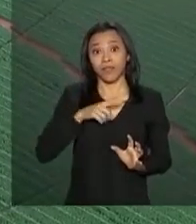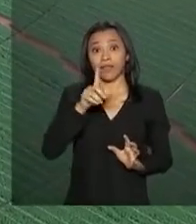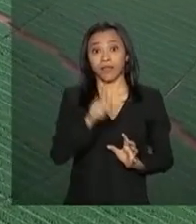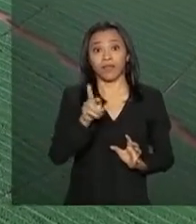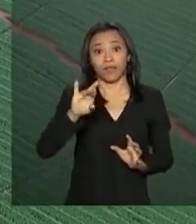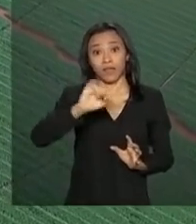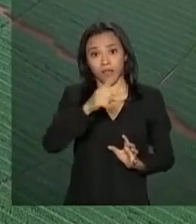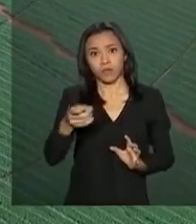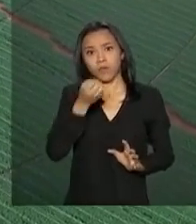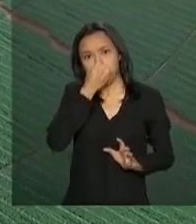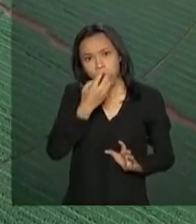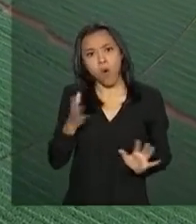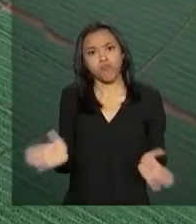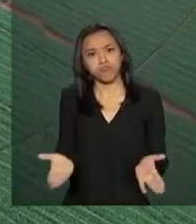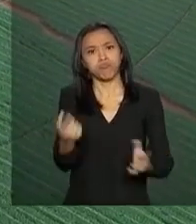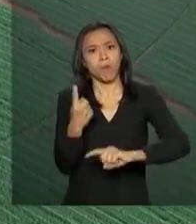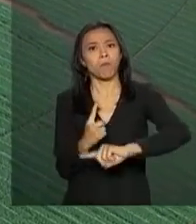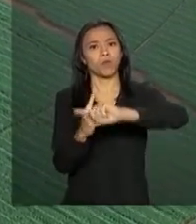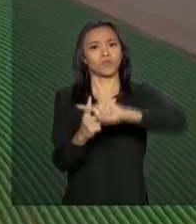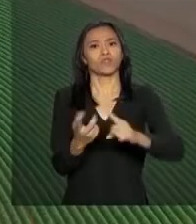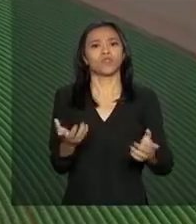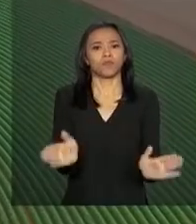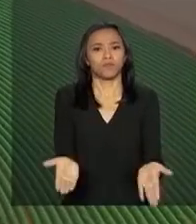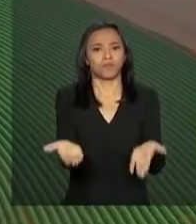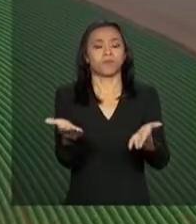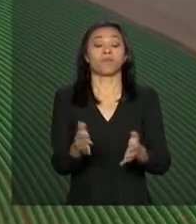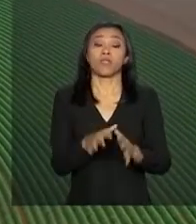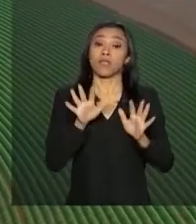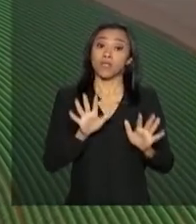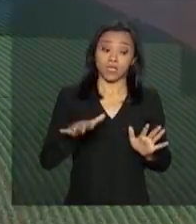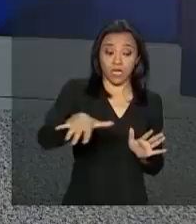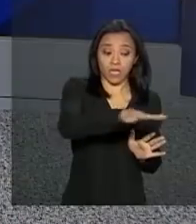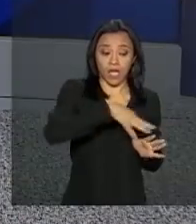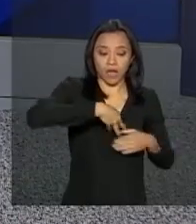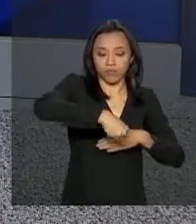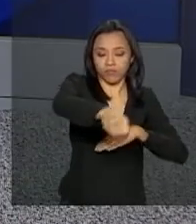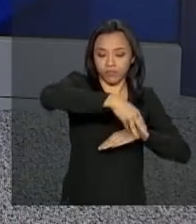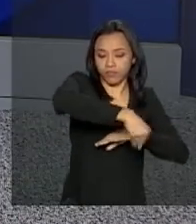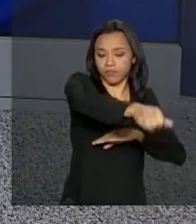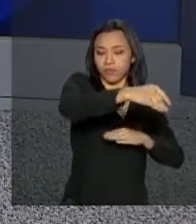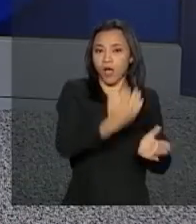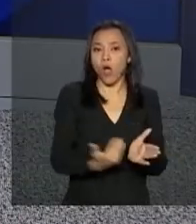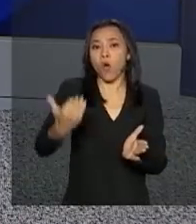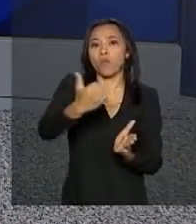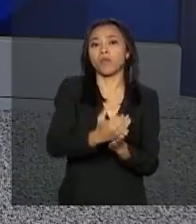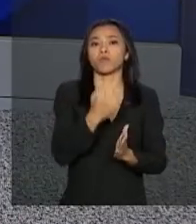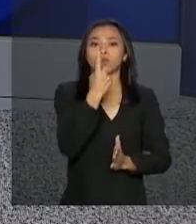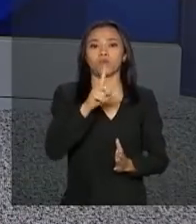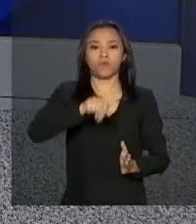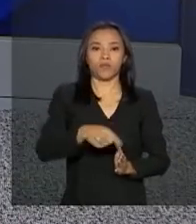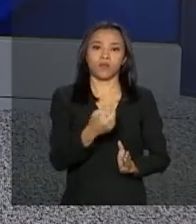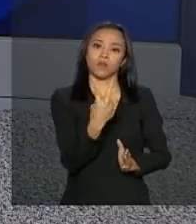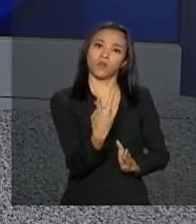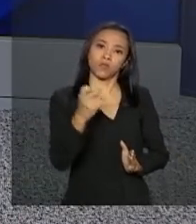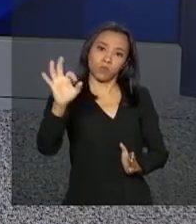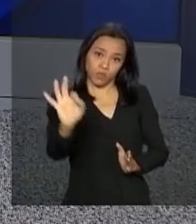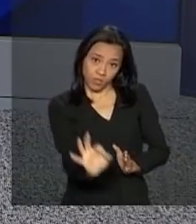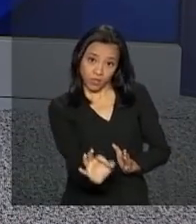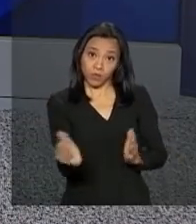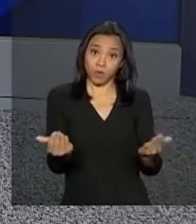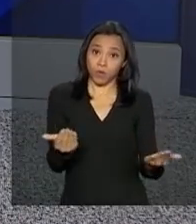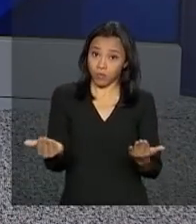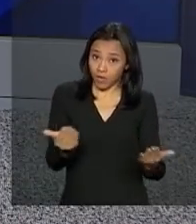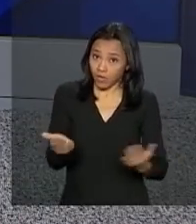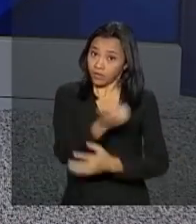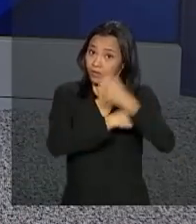influenciando positivamente nas produtividades. Já a área plantada deve ter aumento de 1,2% em relação à